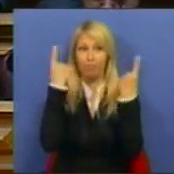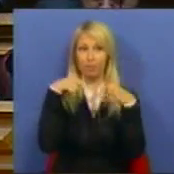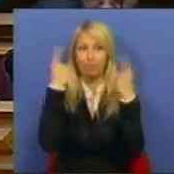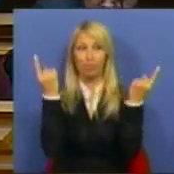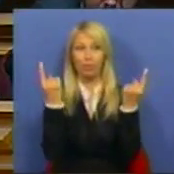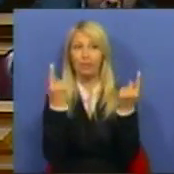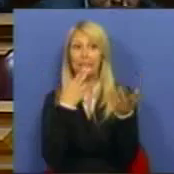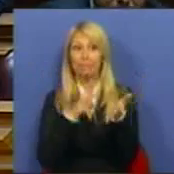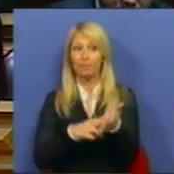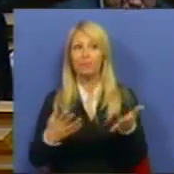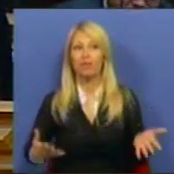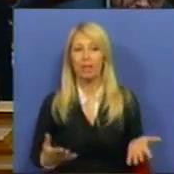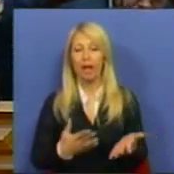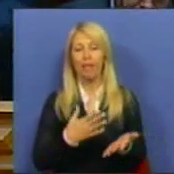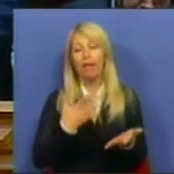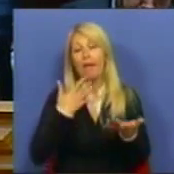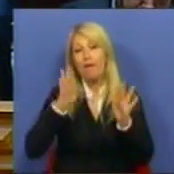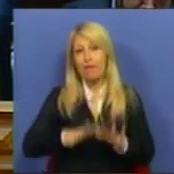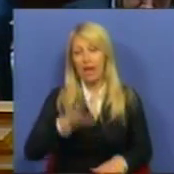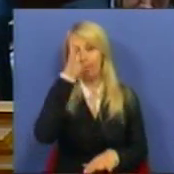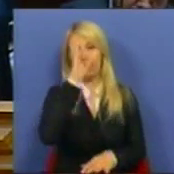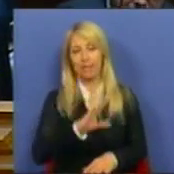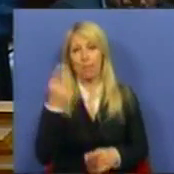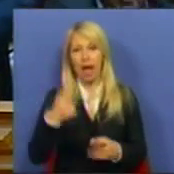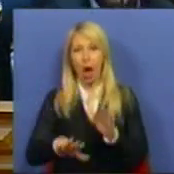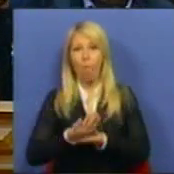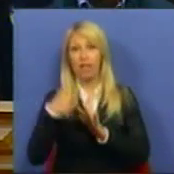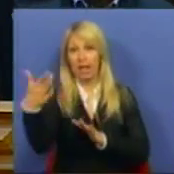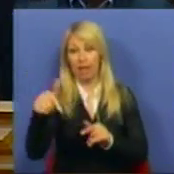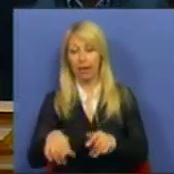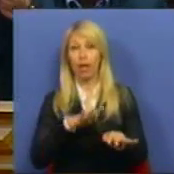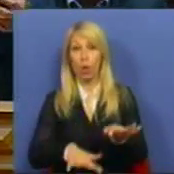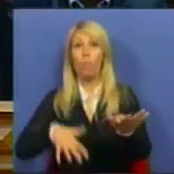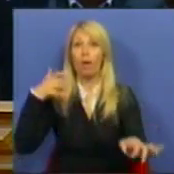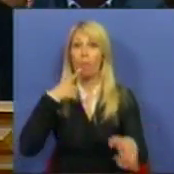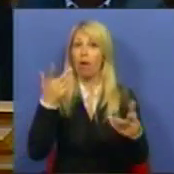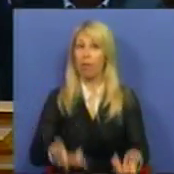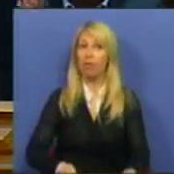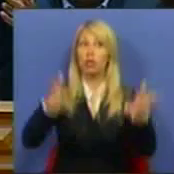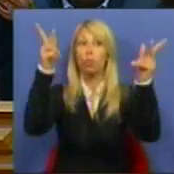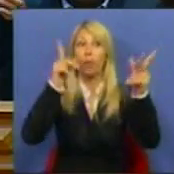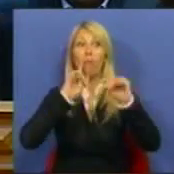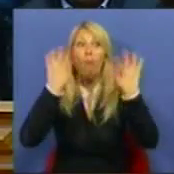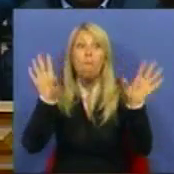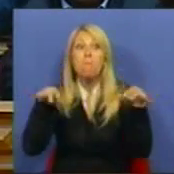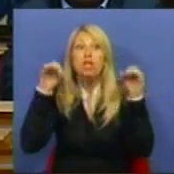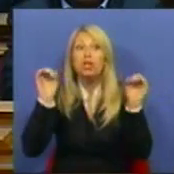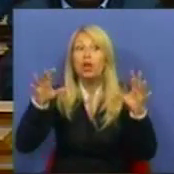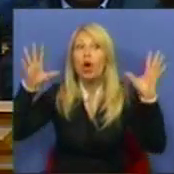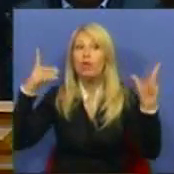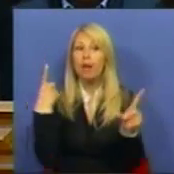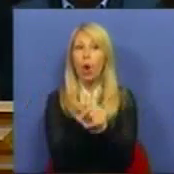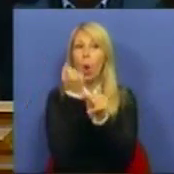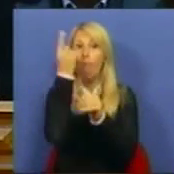Ficámos a saber que há uma direita neste Parlamento que está disponível para uma misteriosa compra de submarinos que